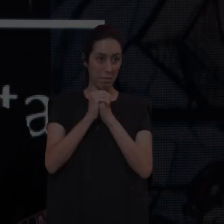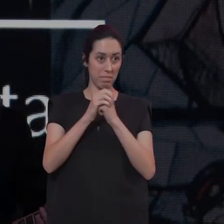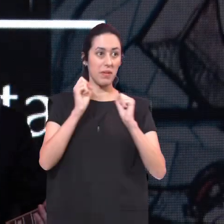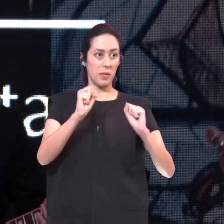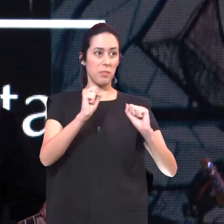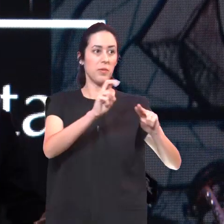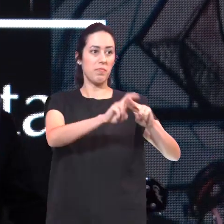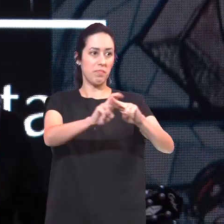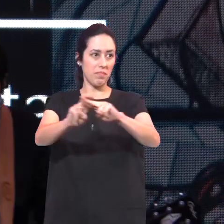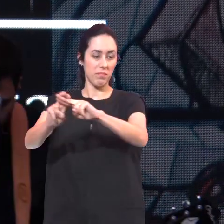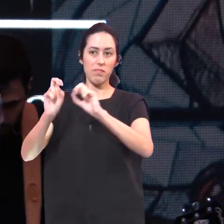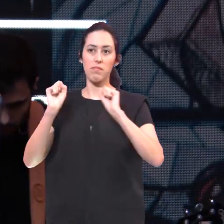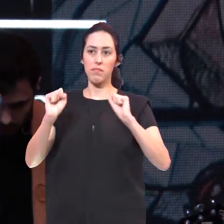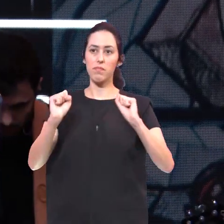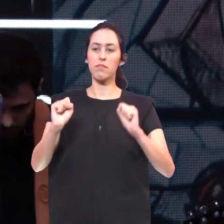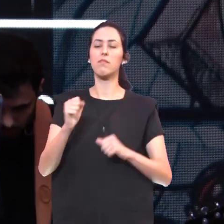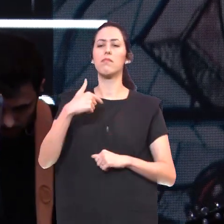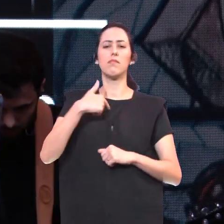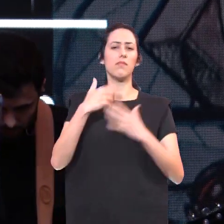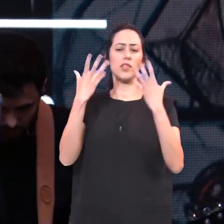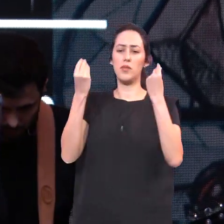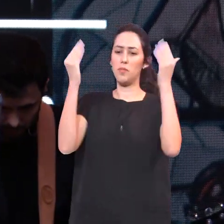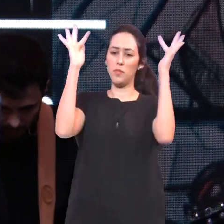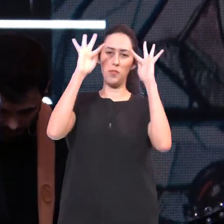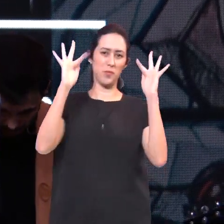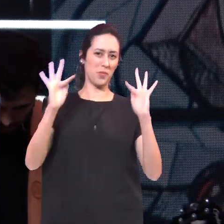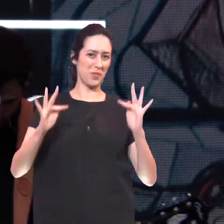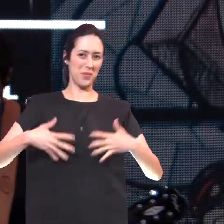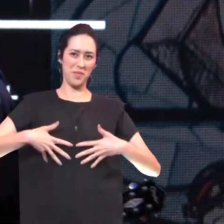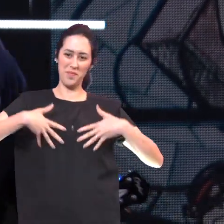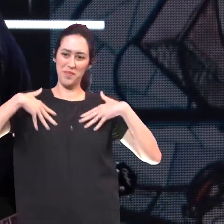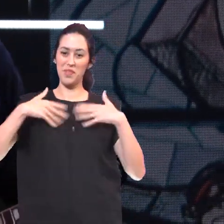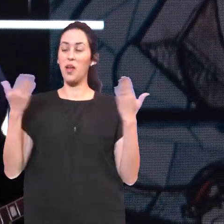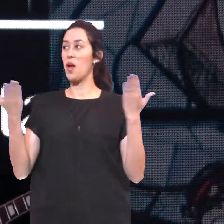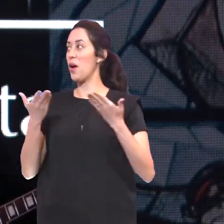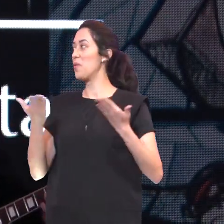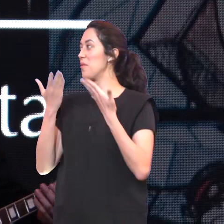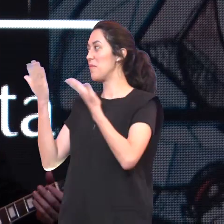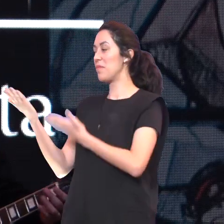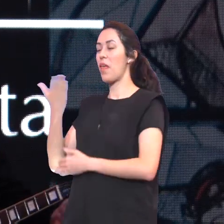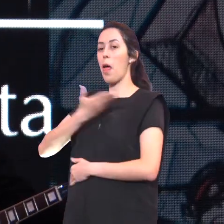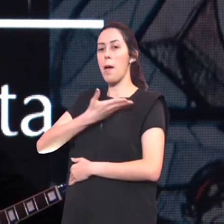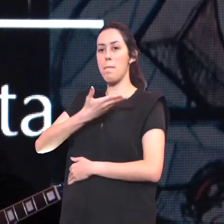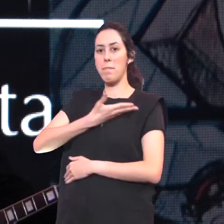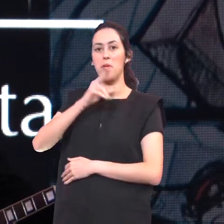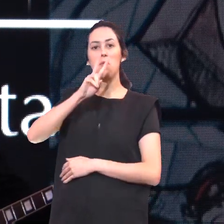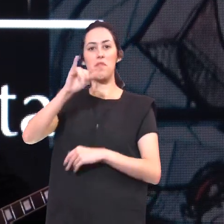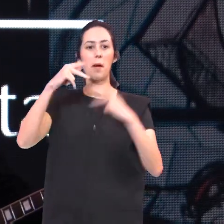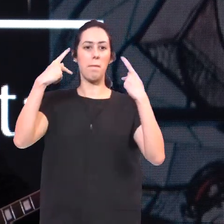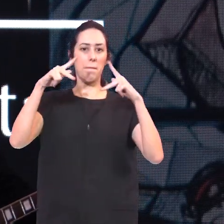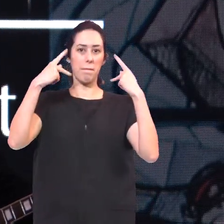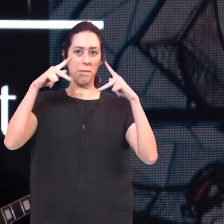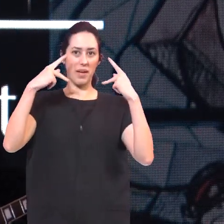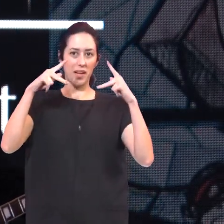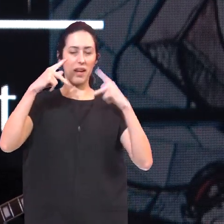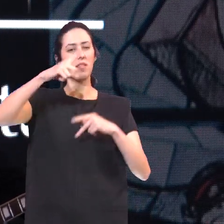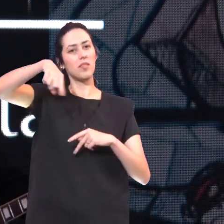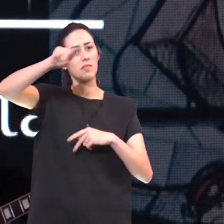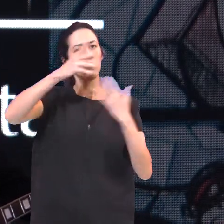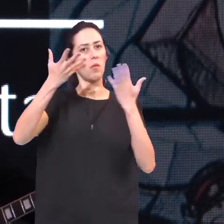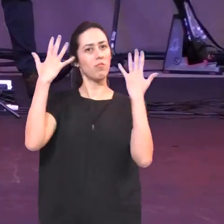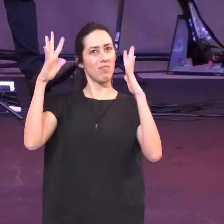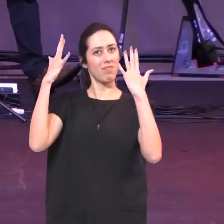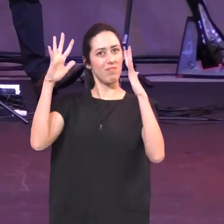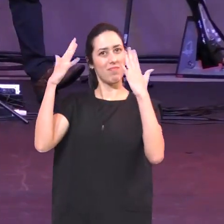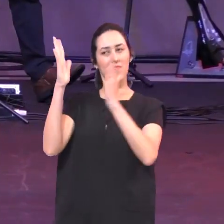Eu tô muito feliz hoje de receber um amigo que vai ministrar pra nós Queria que a igreja desse uma salva de